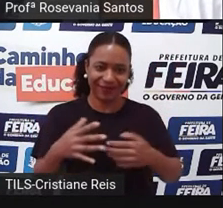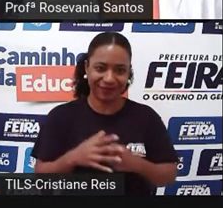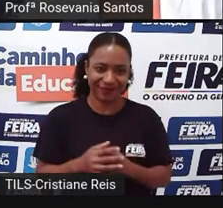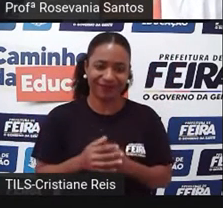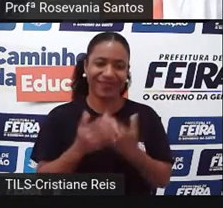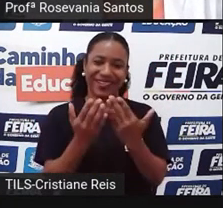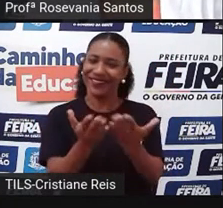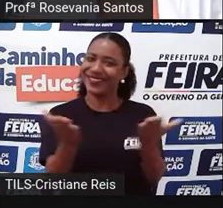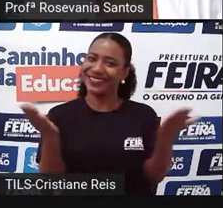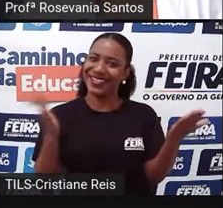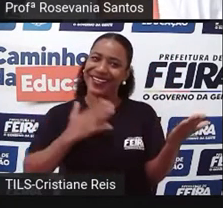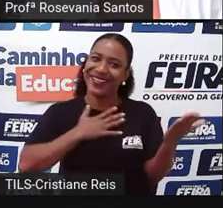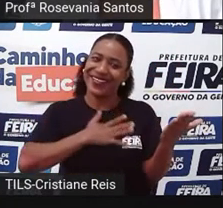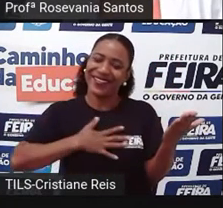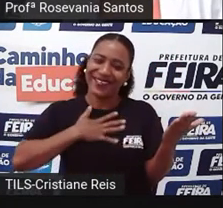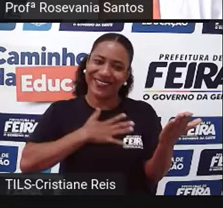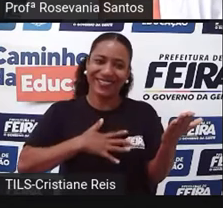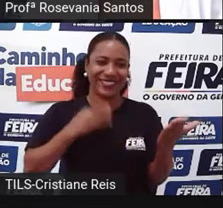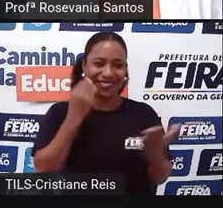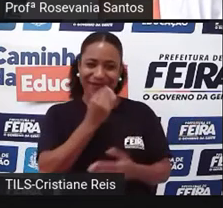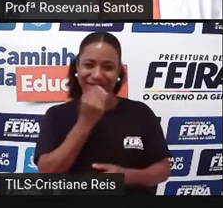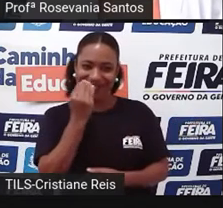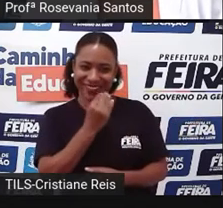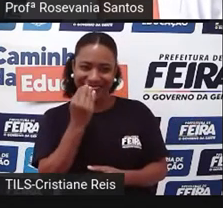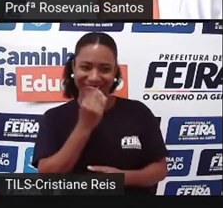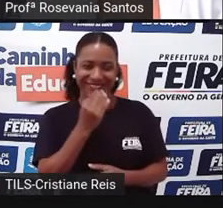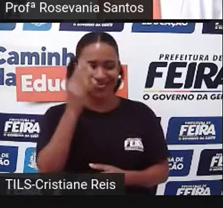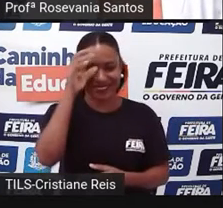goste muito, né, da nossa aula. Vamos lá?